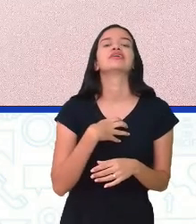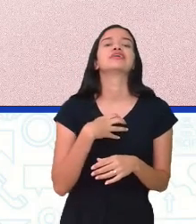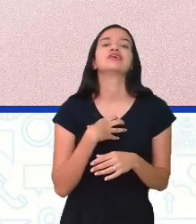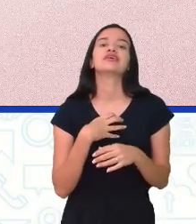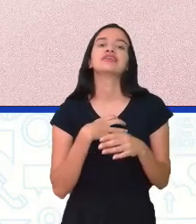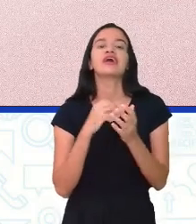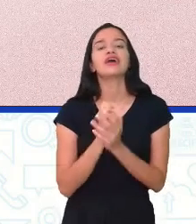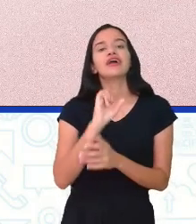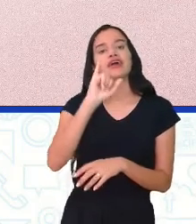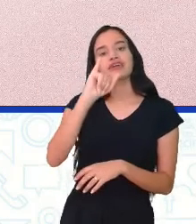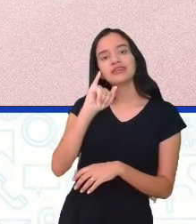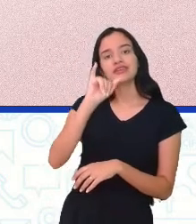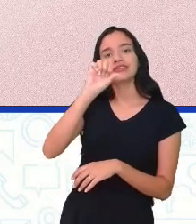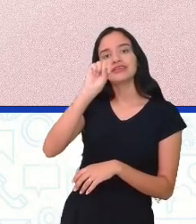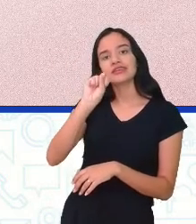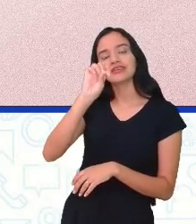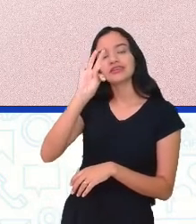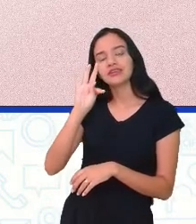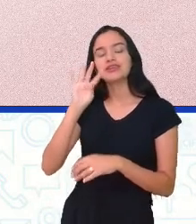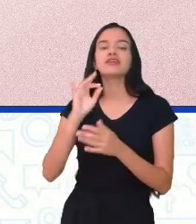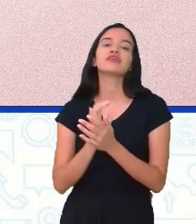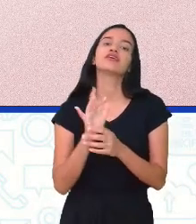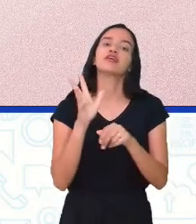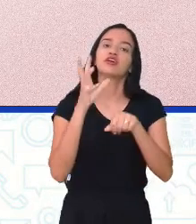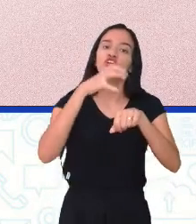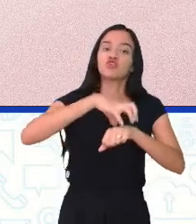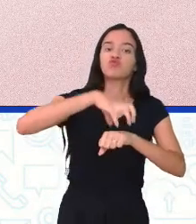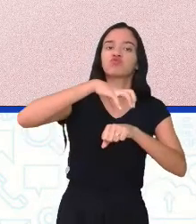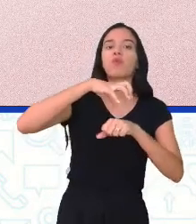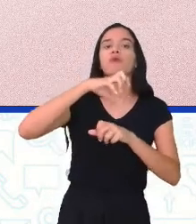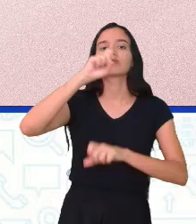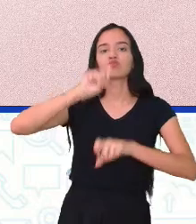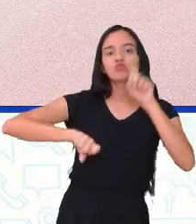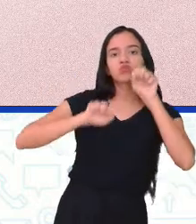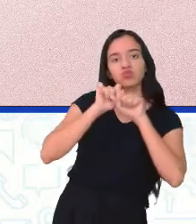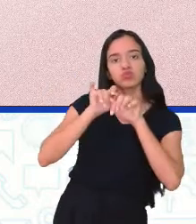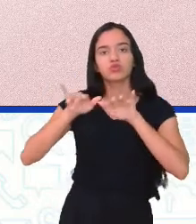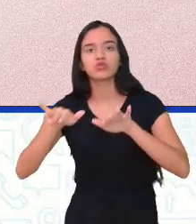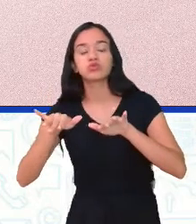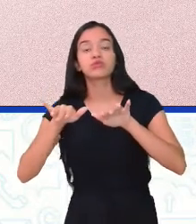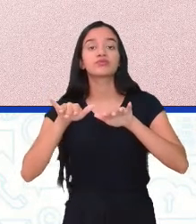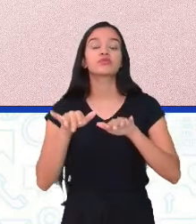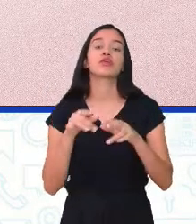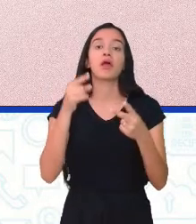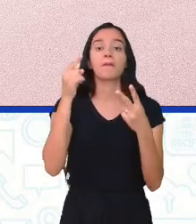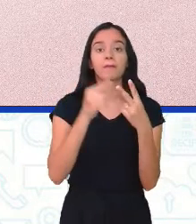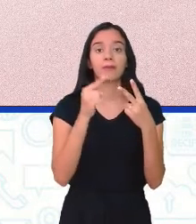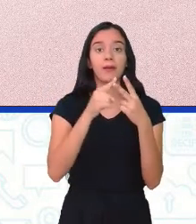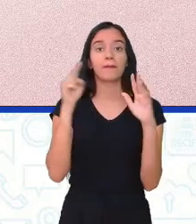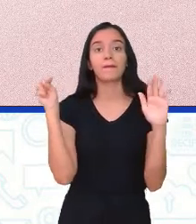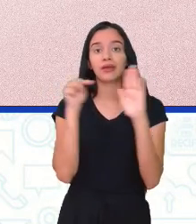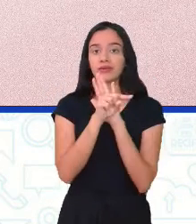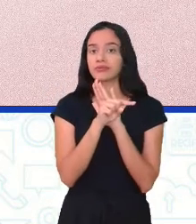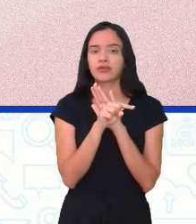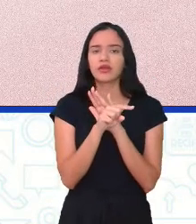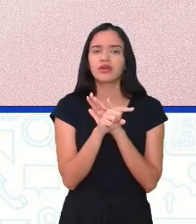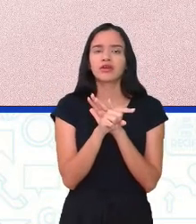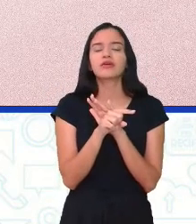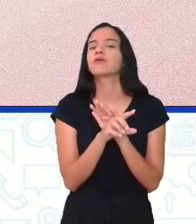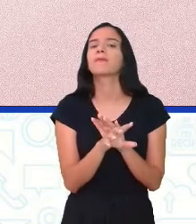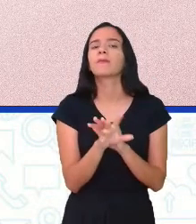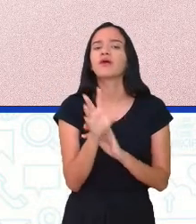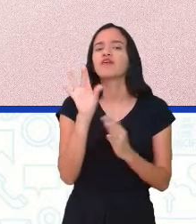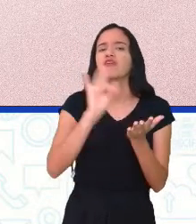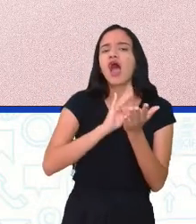ISTs, que é o símbolo de infecções sexualmente transmissíveis? E a outra perguntinha, é verdade